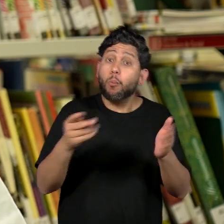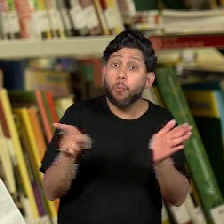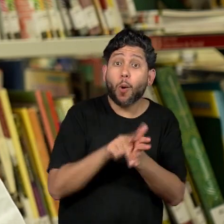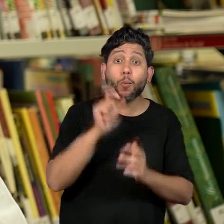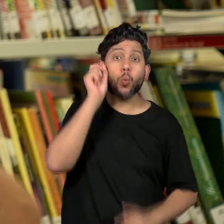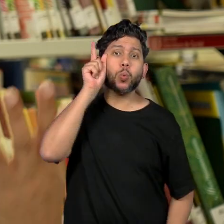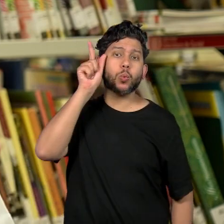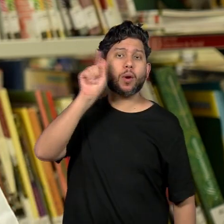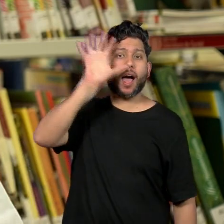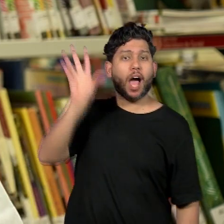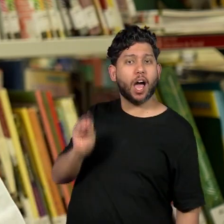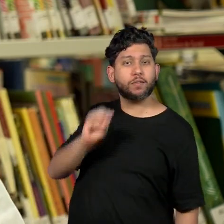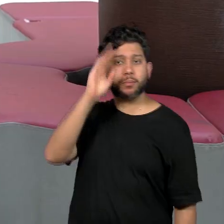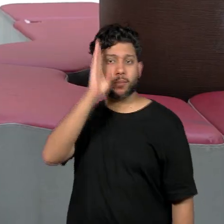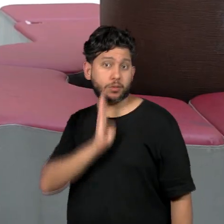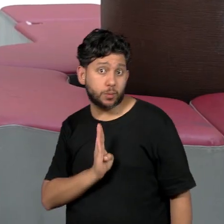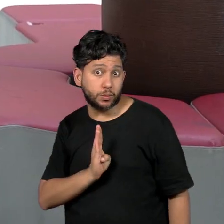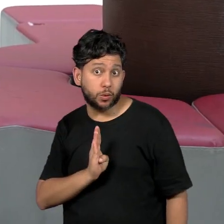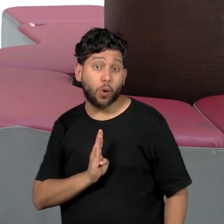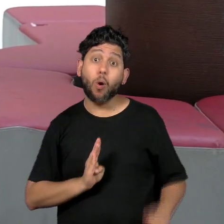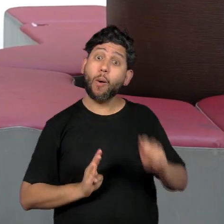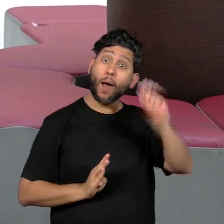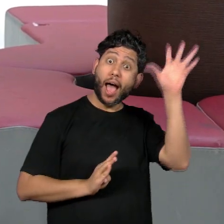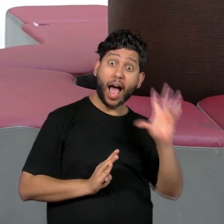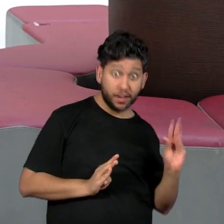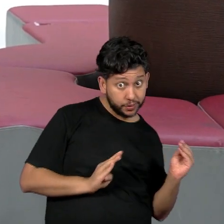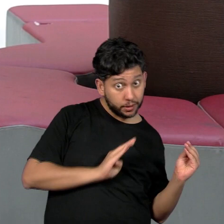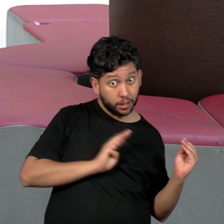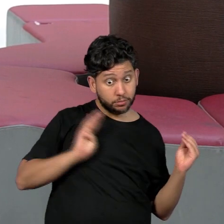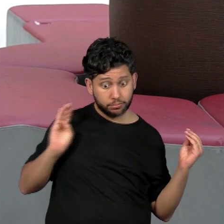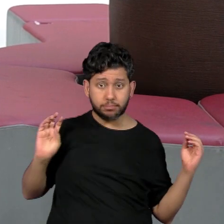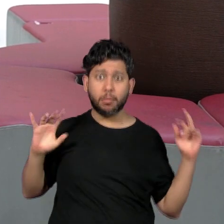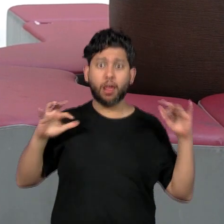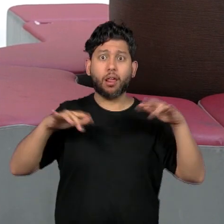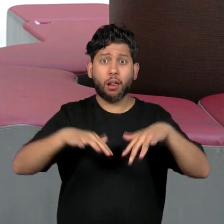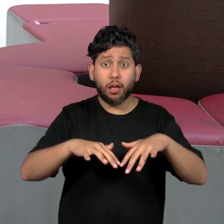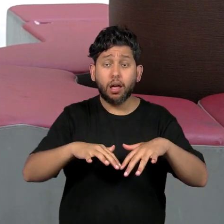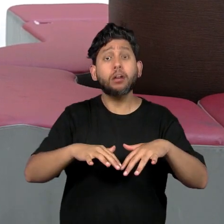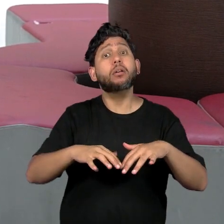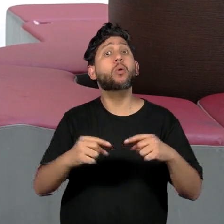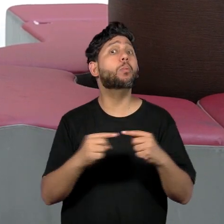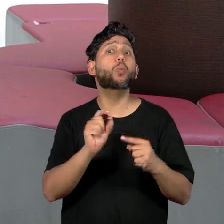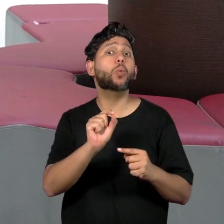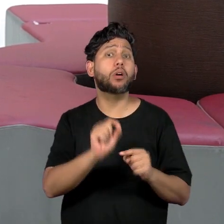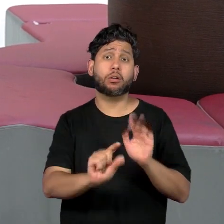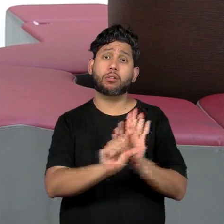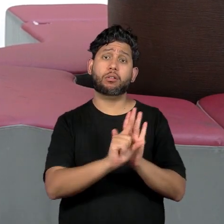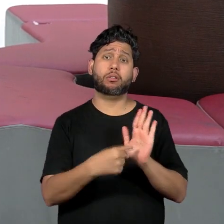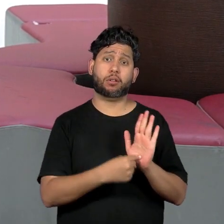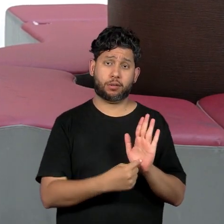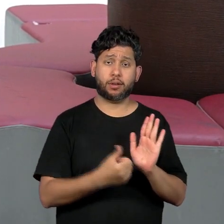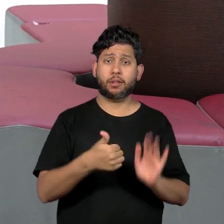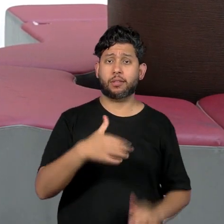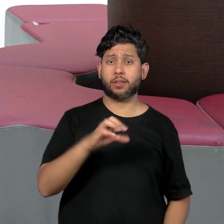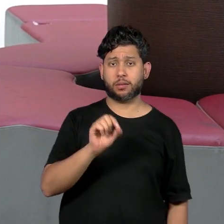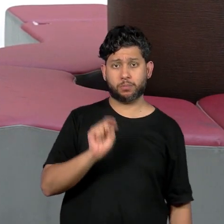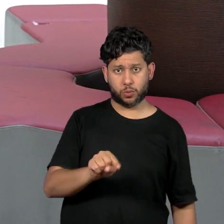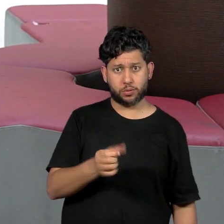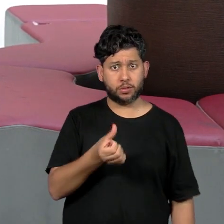-brasileira, a cultura africana, se baseia na lei que nós temos. Nós temos uma lei chamada 10